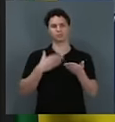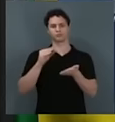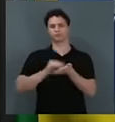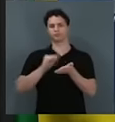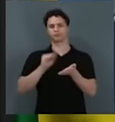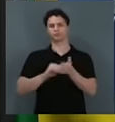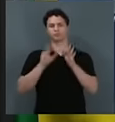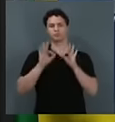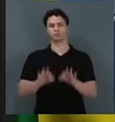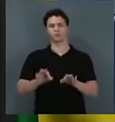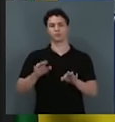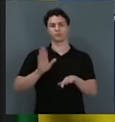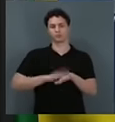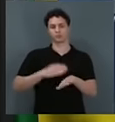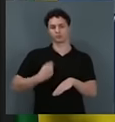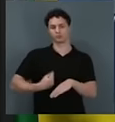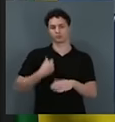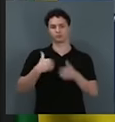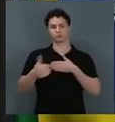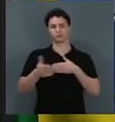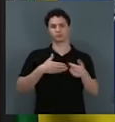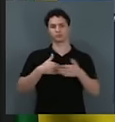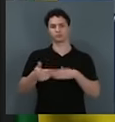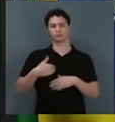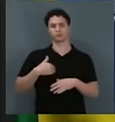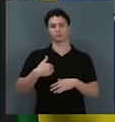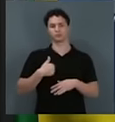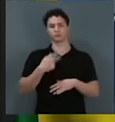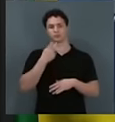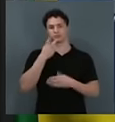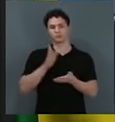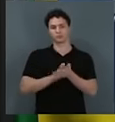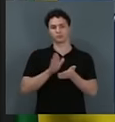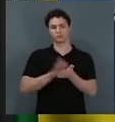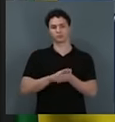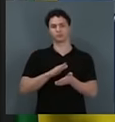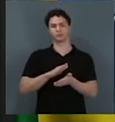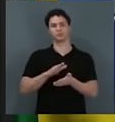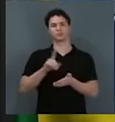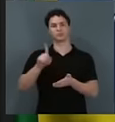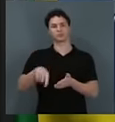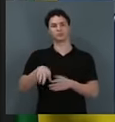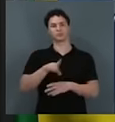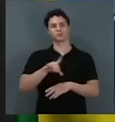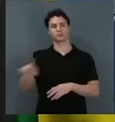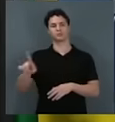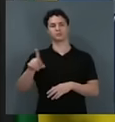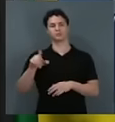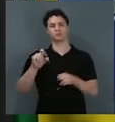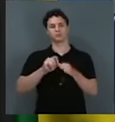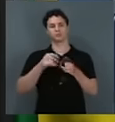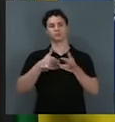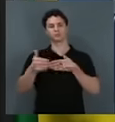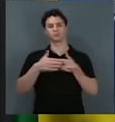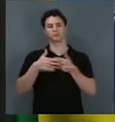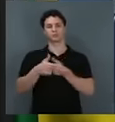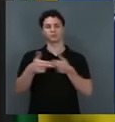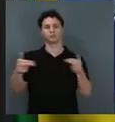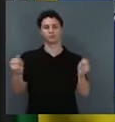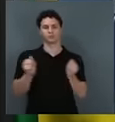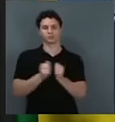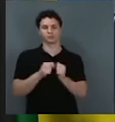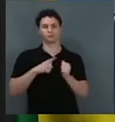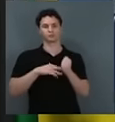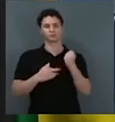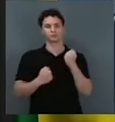existe. quanto eu tiver, independente da ideologia que eu falei, precisava ser patriota de direita, não. Se fosse qualquer um que tivesse aqui, eu estaria lutando por essas pessoas.